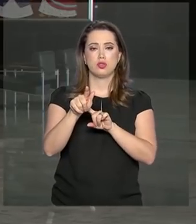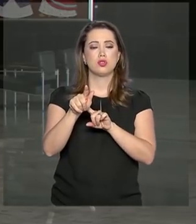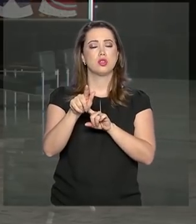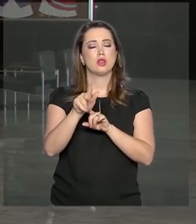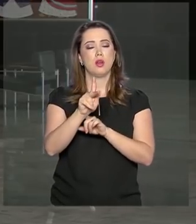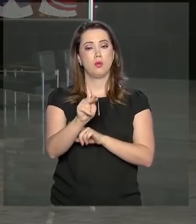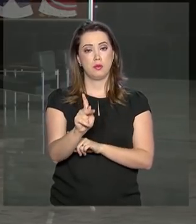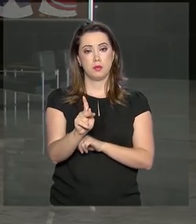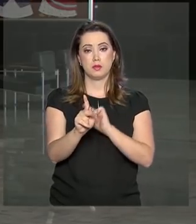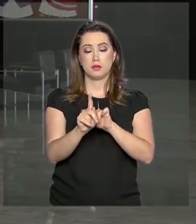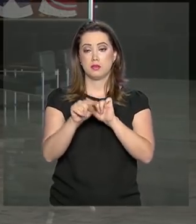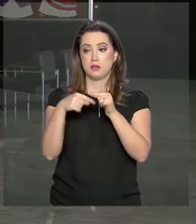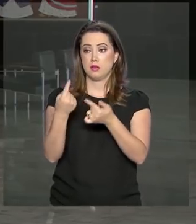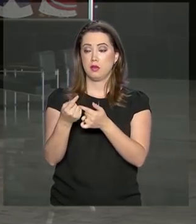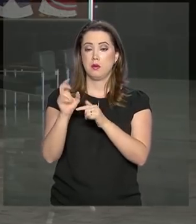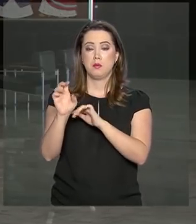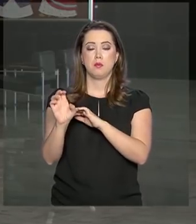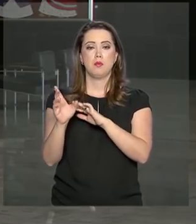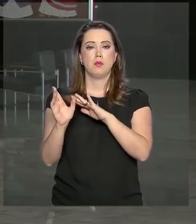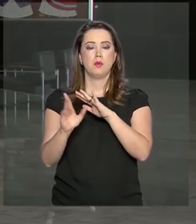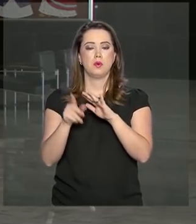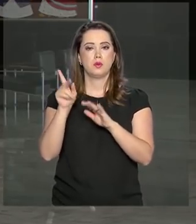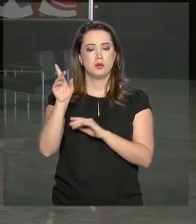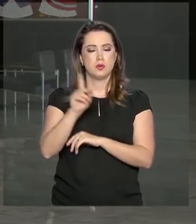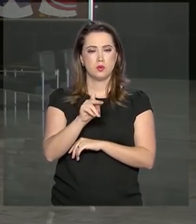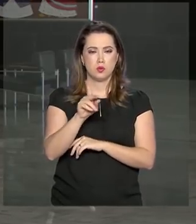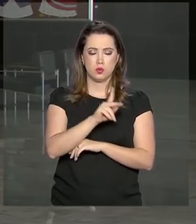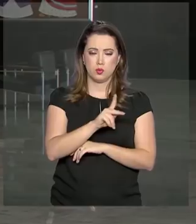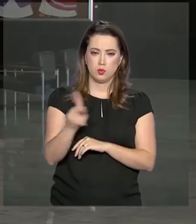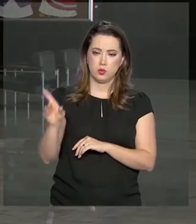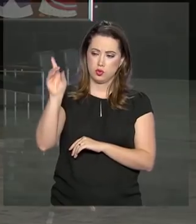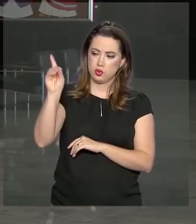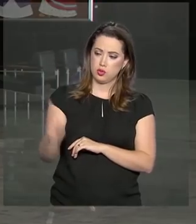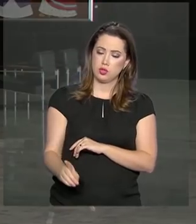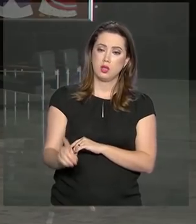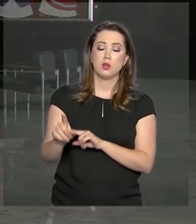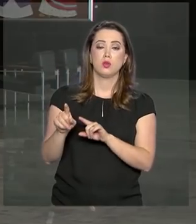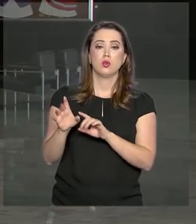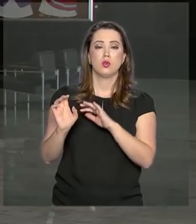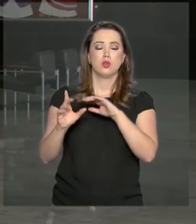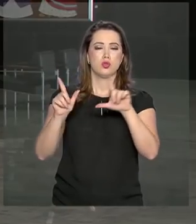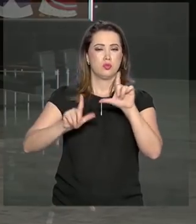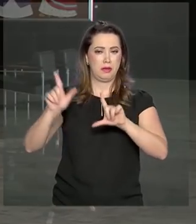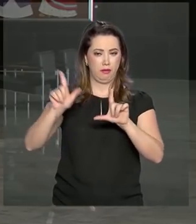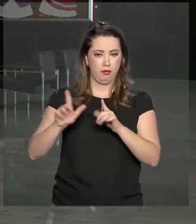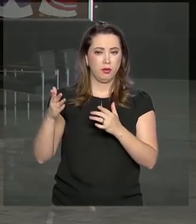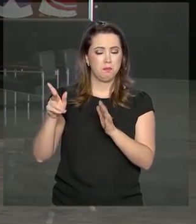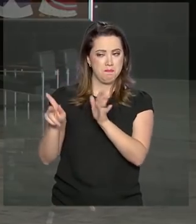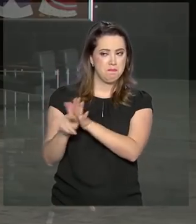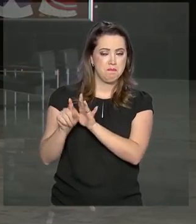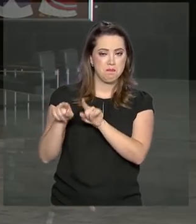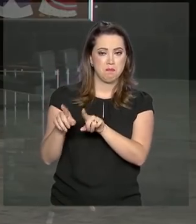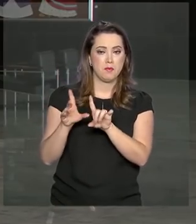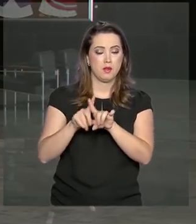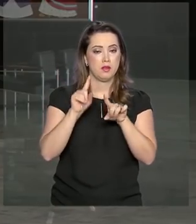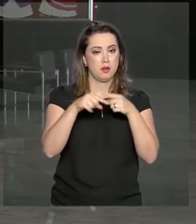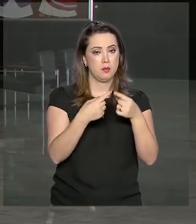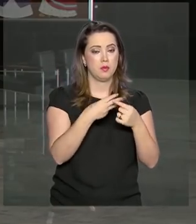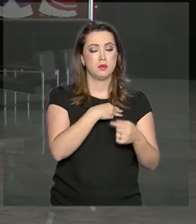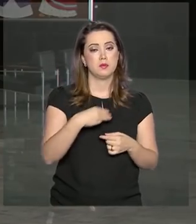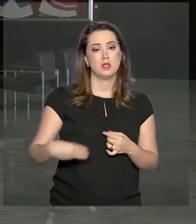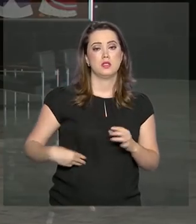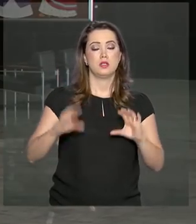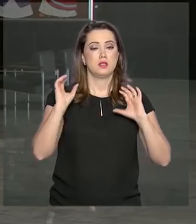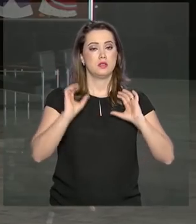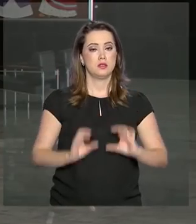diretor-executivo de uma emissora de televisão. E, às 5h da tarde, ele tem agenda com os ministros da Cidadania, Osmar